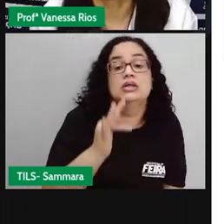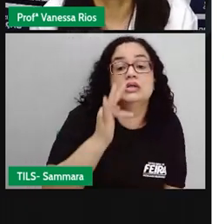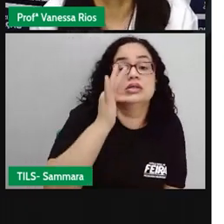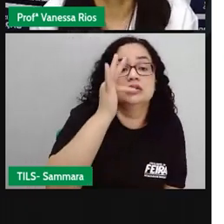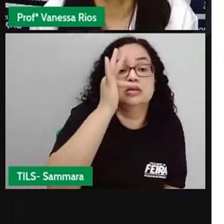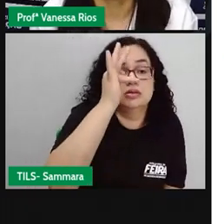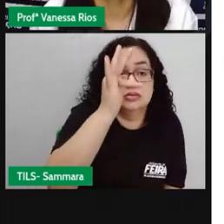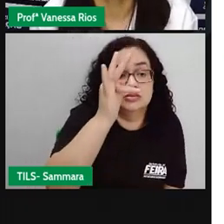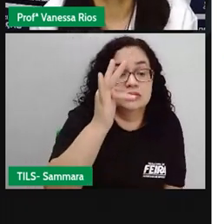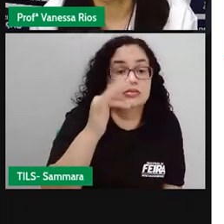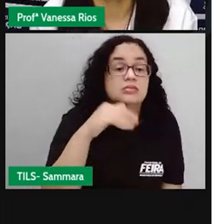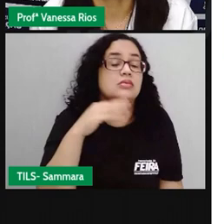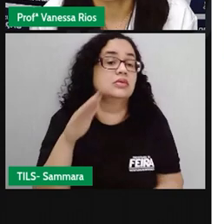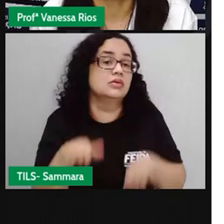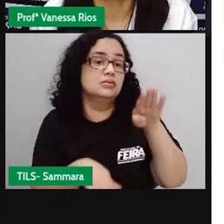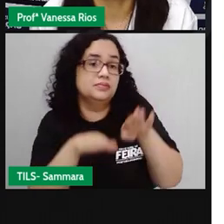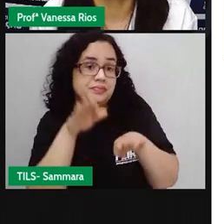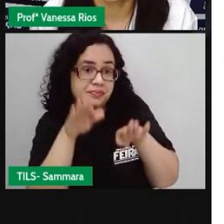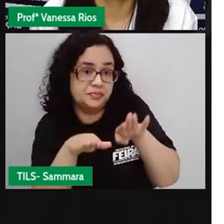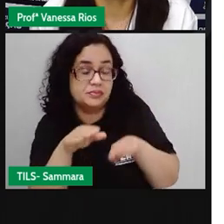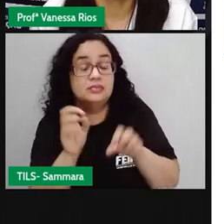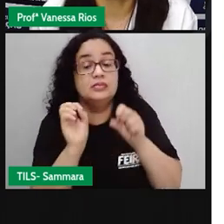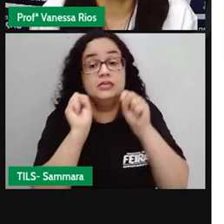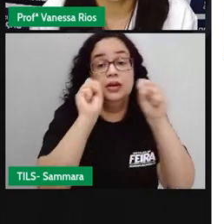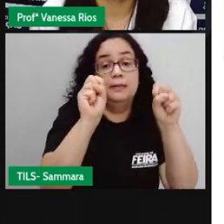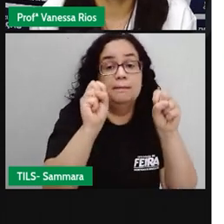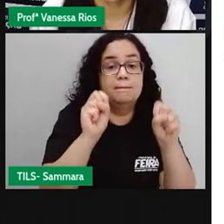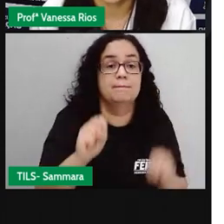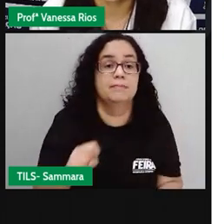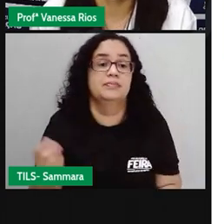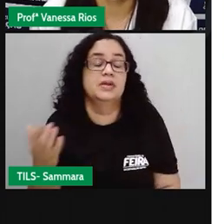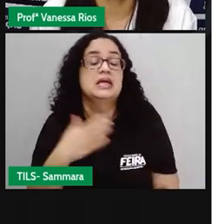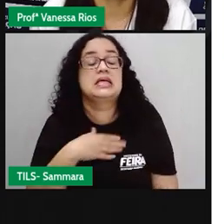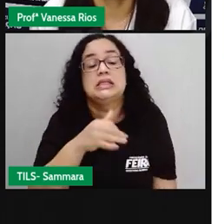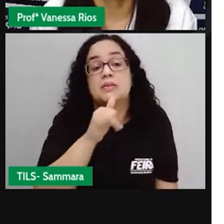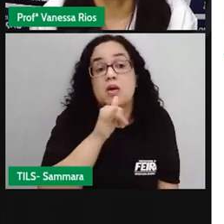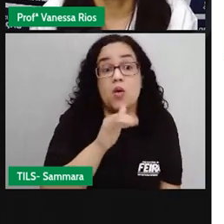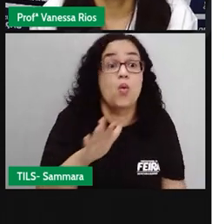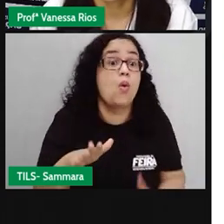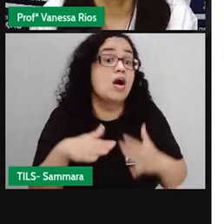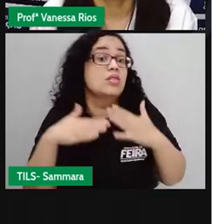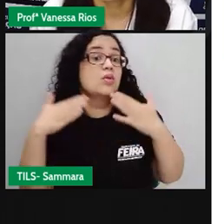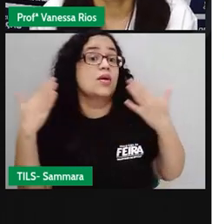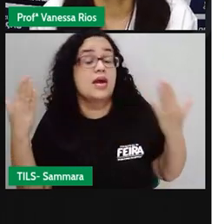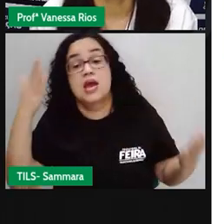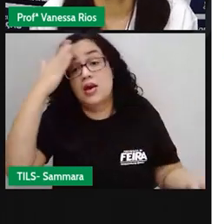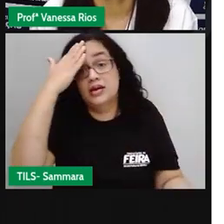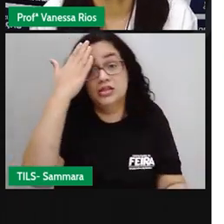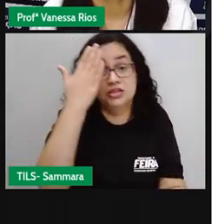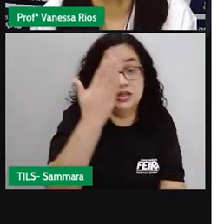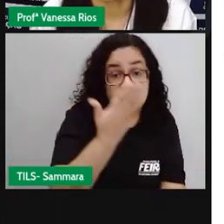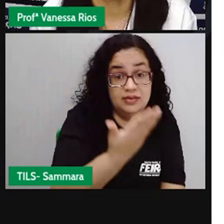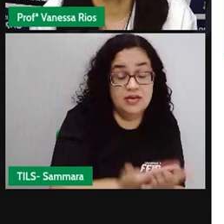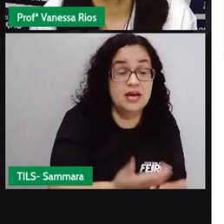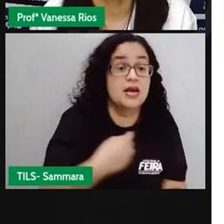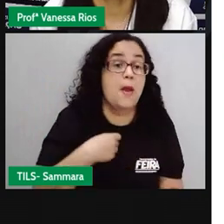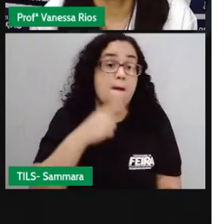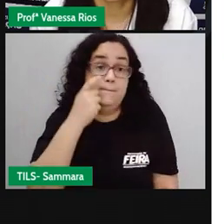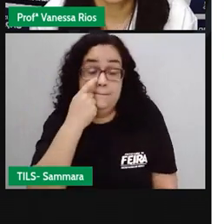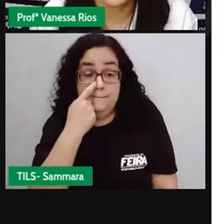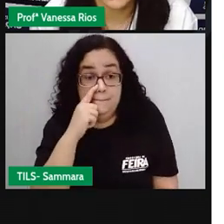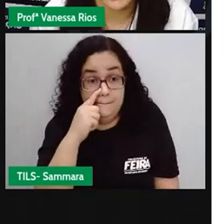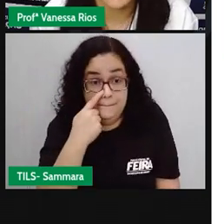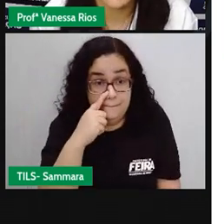indicando eventualidade e possibilidade. Exemplo, quando eu acreditar